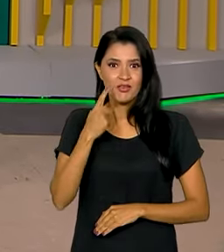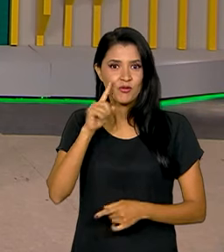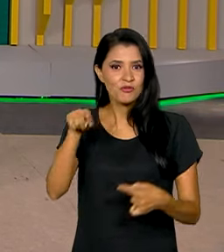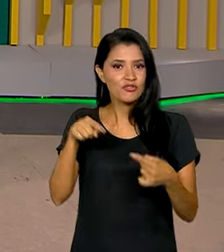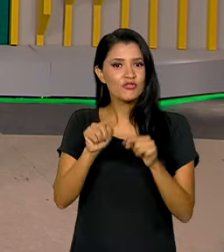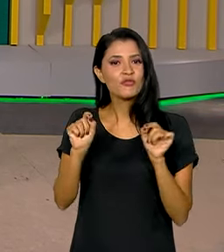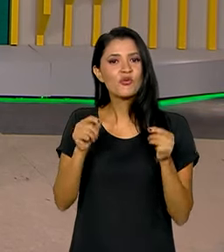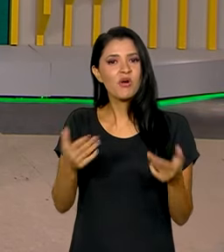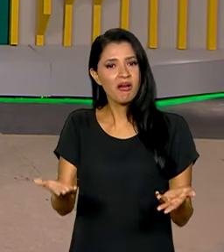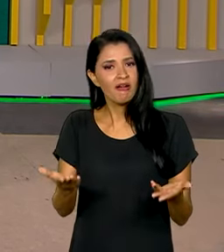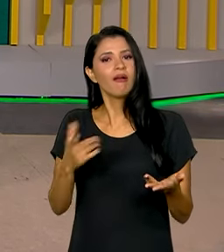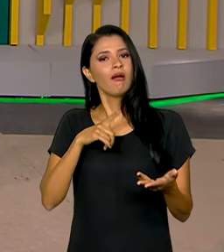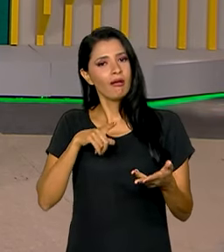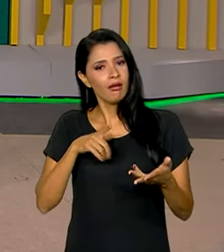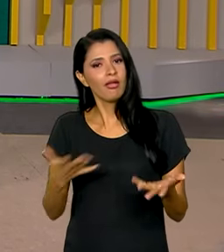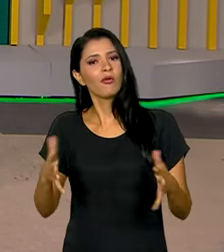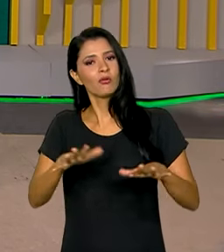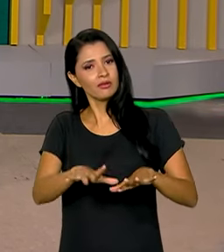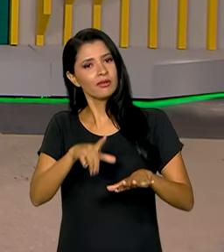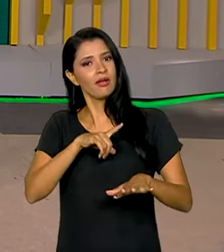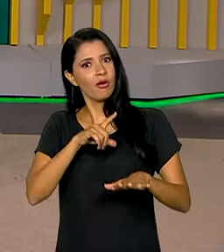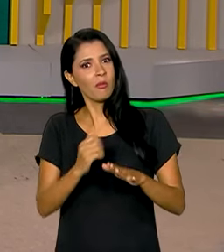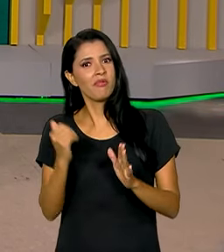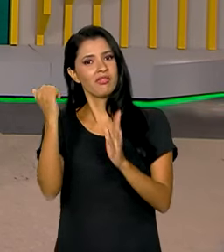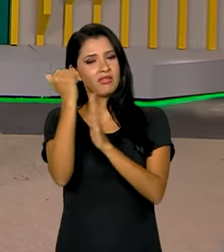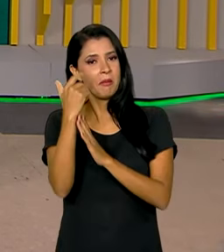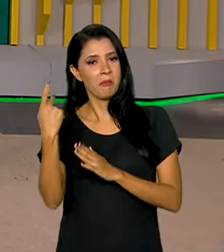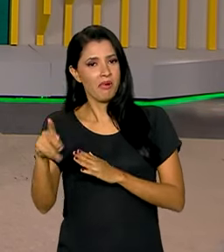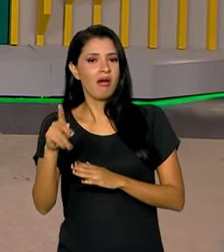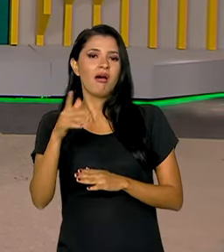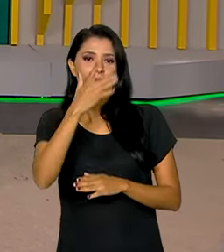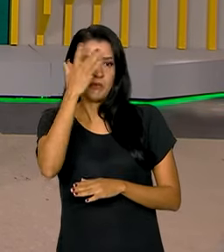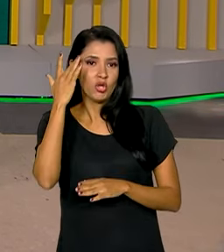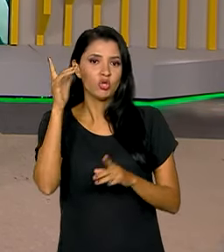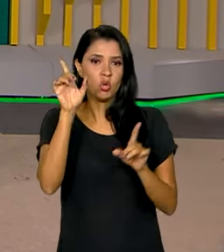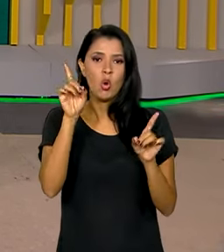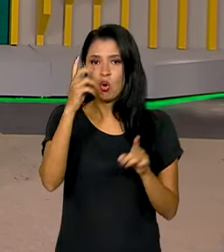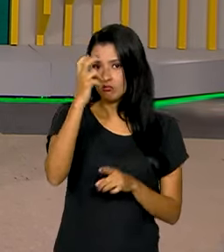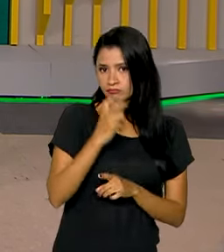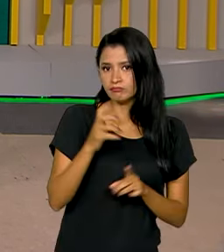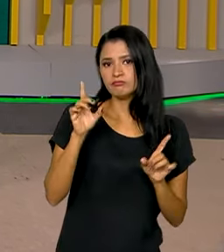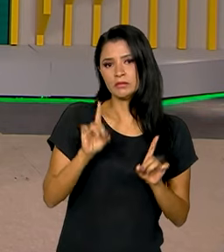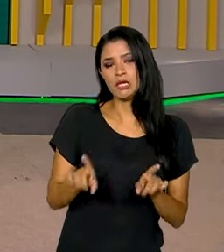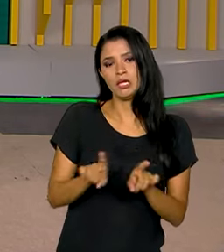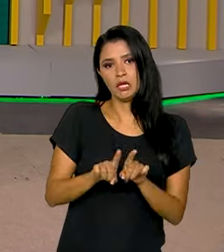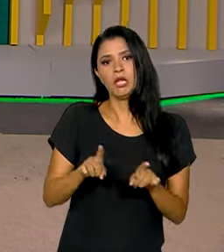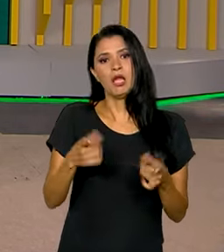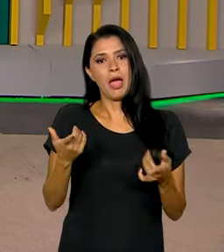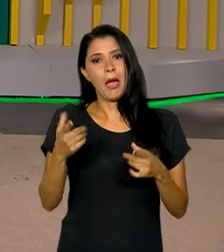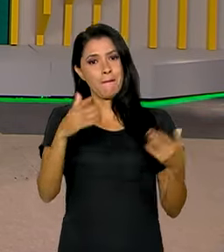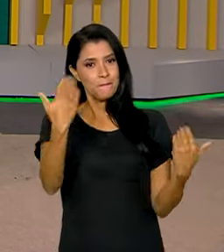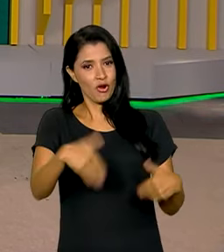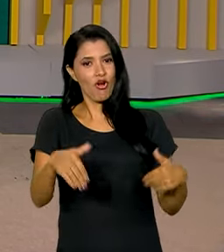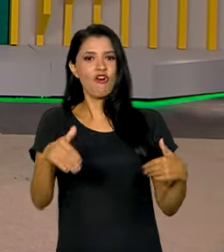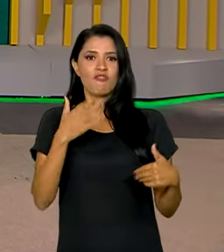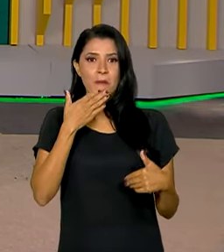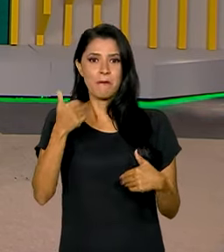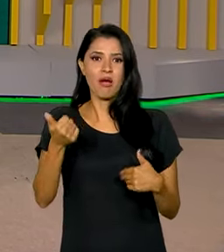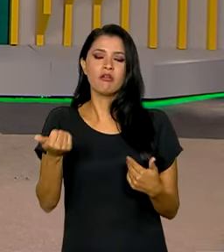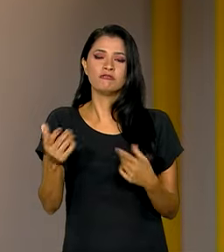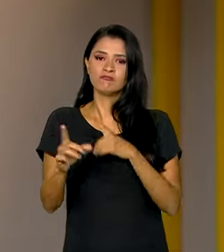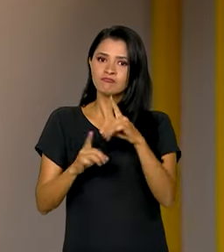objetivo é elevar o nível de inclusão para deficientes visuais e tornar a prova pedagogicamente mais